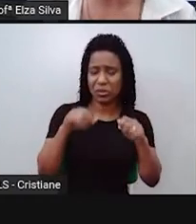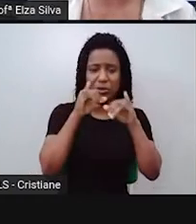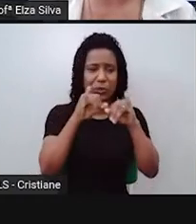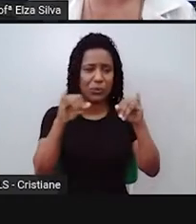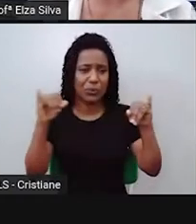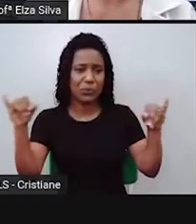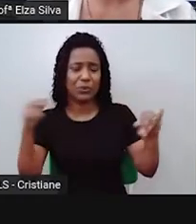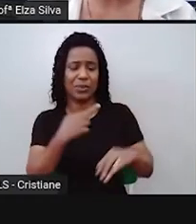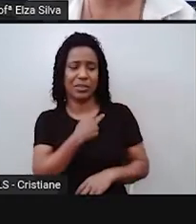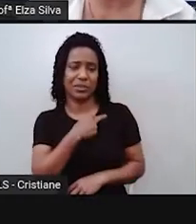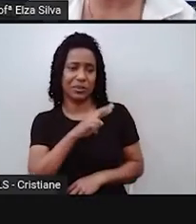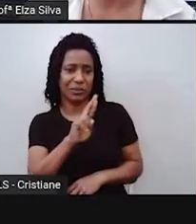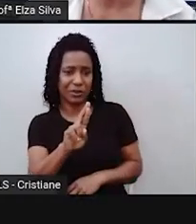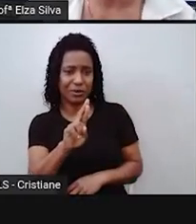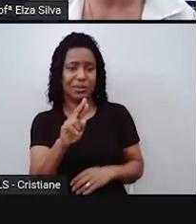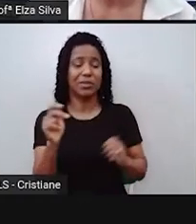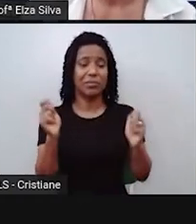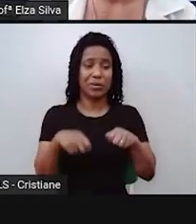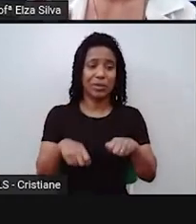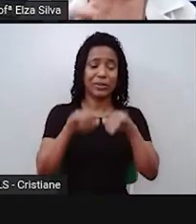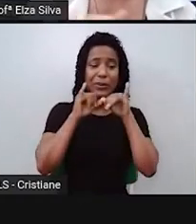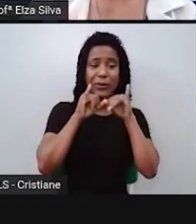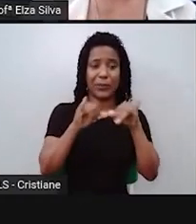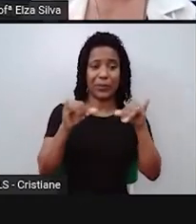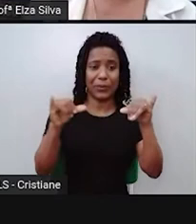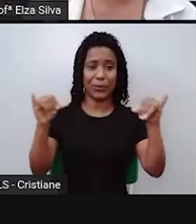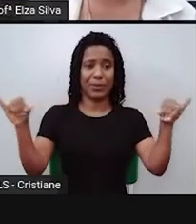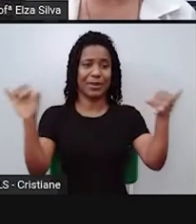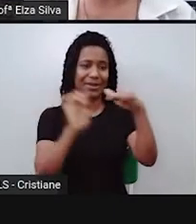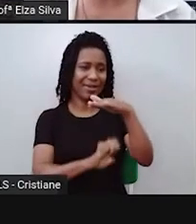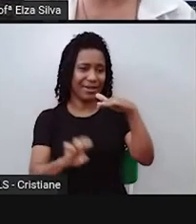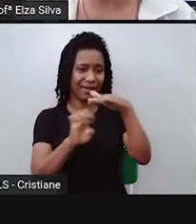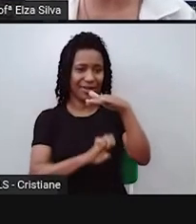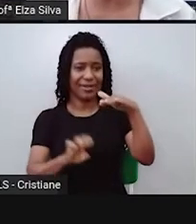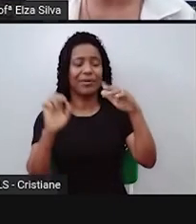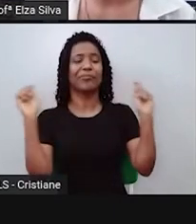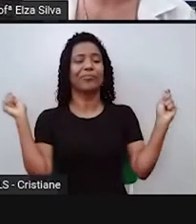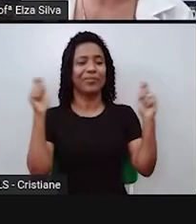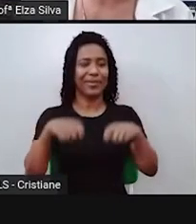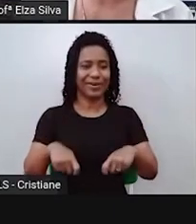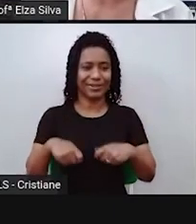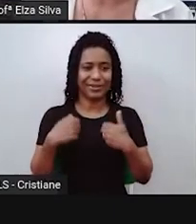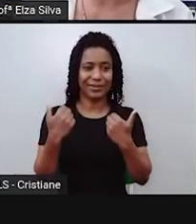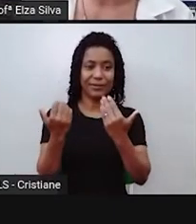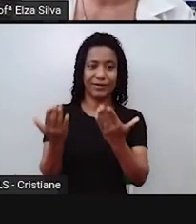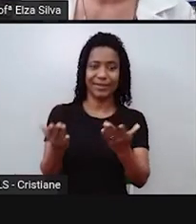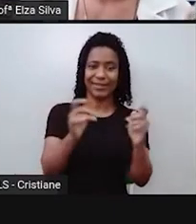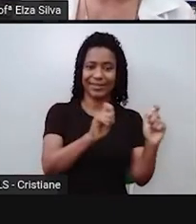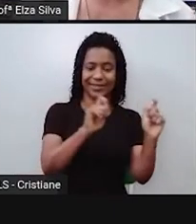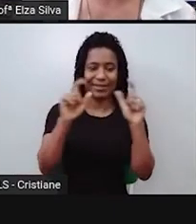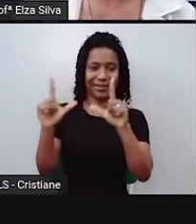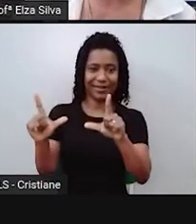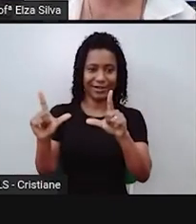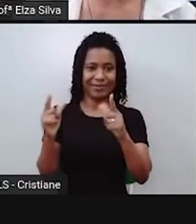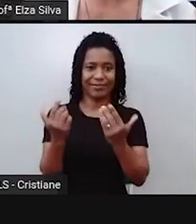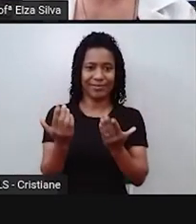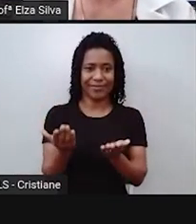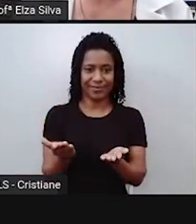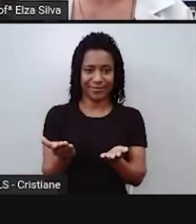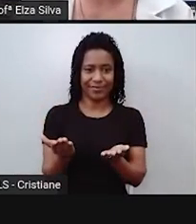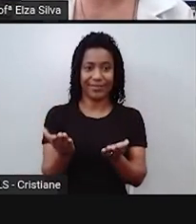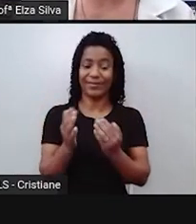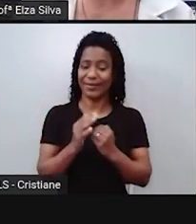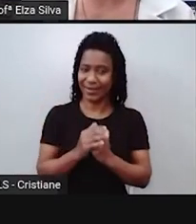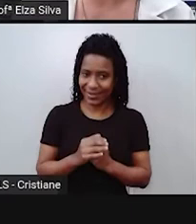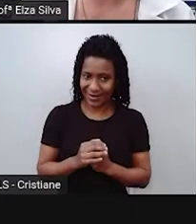publicitária, por exemplo. Vejam aí o slogan da campanha de Donald Trump, ex-presidente dos